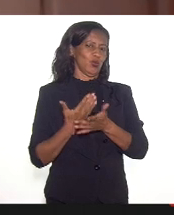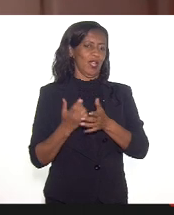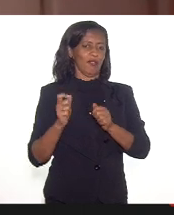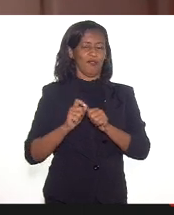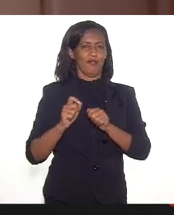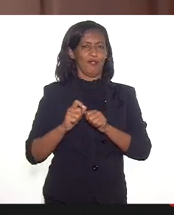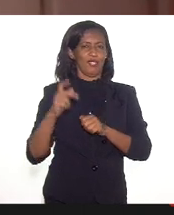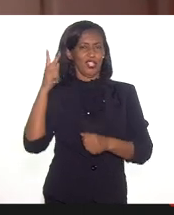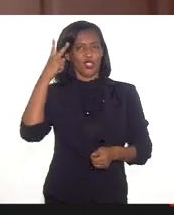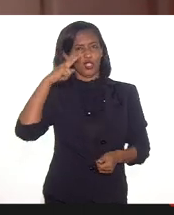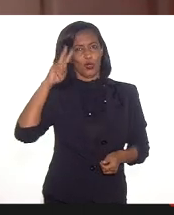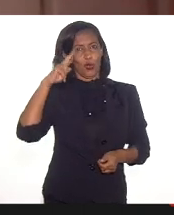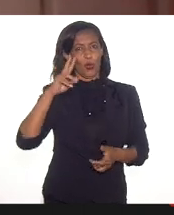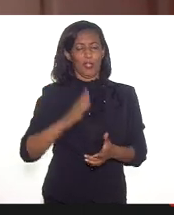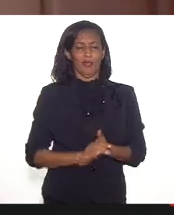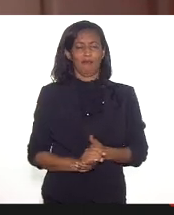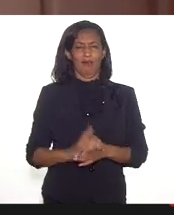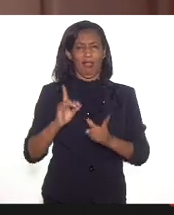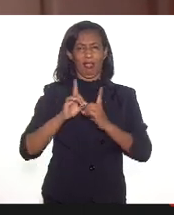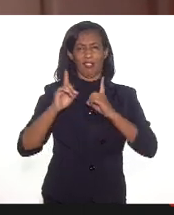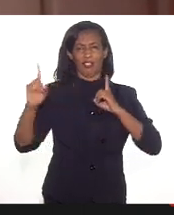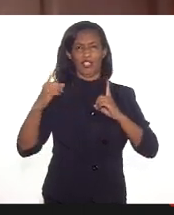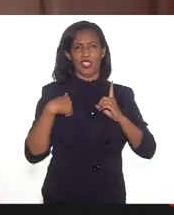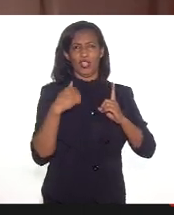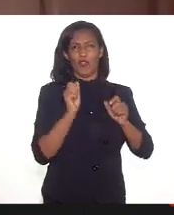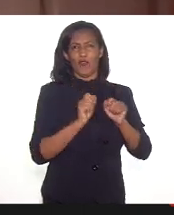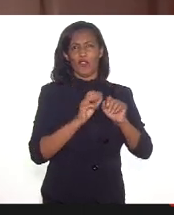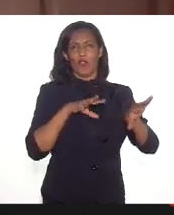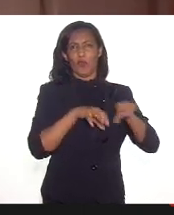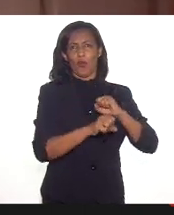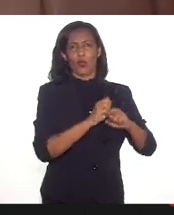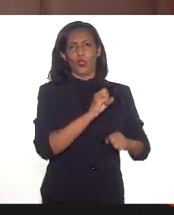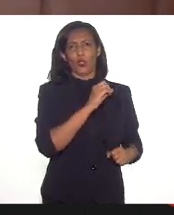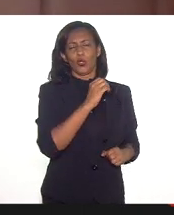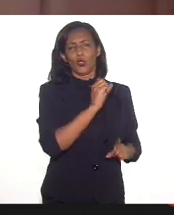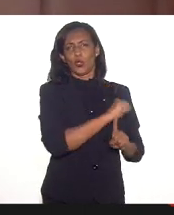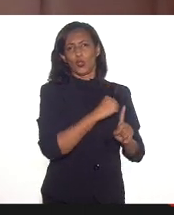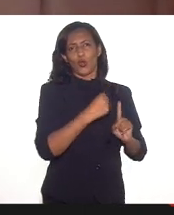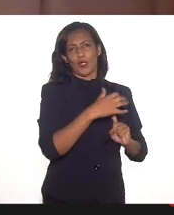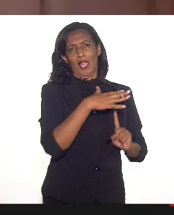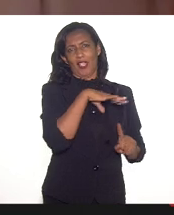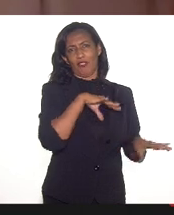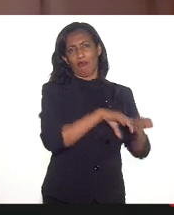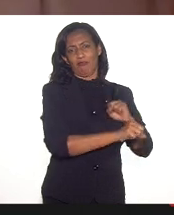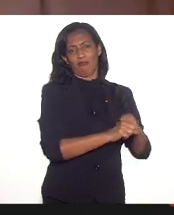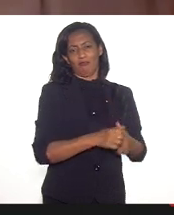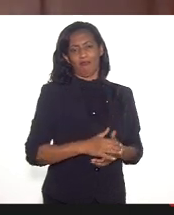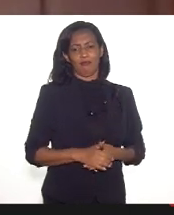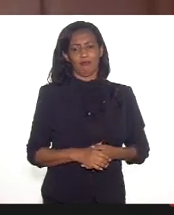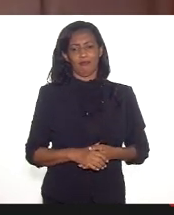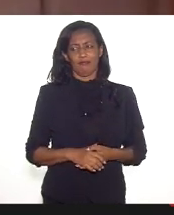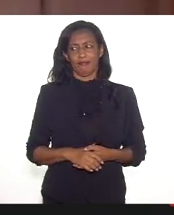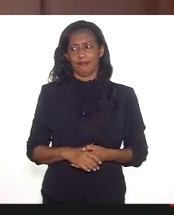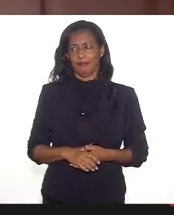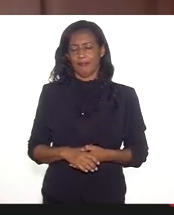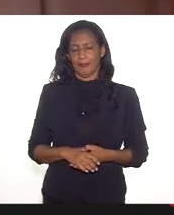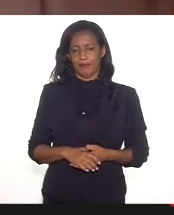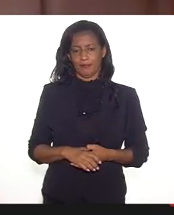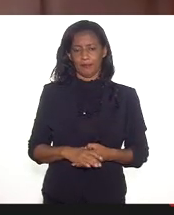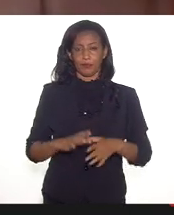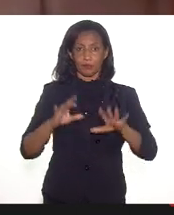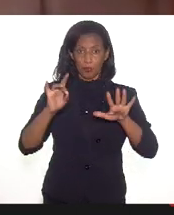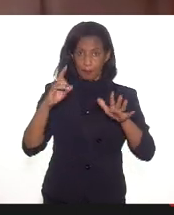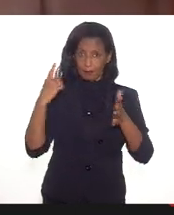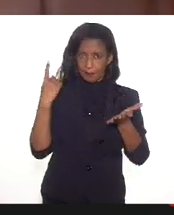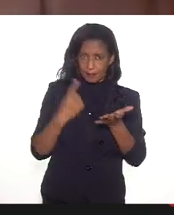sociais, mas estou muito distante, não. Quem sabe um dia, né? Vamos lá, ainda dá tempo. Mas só